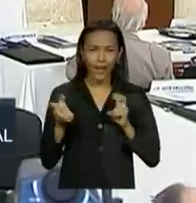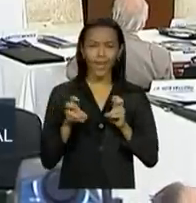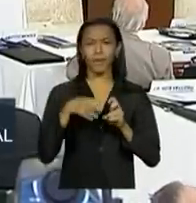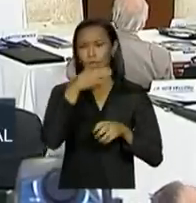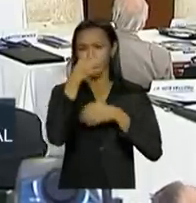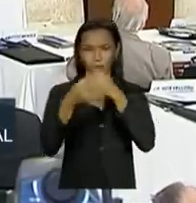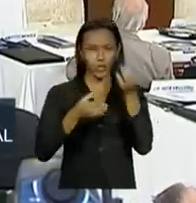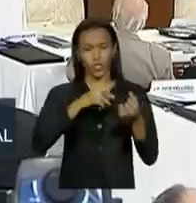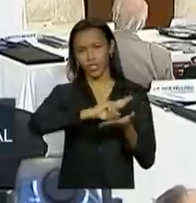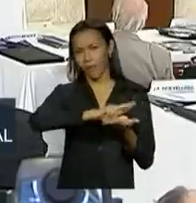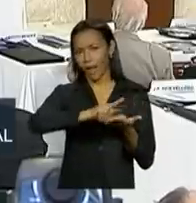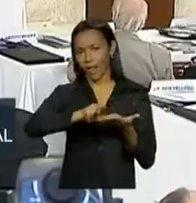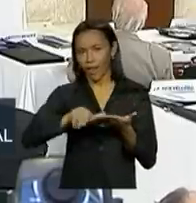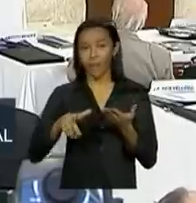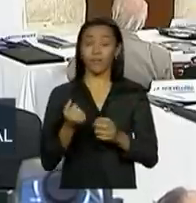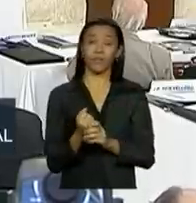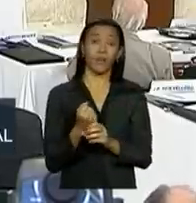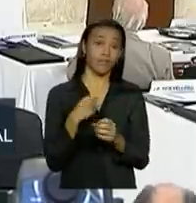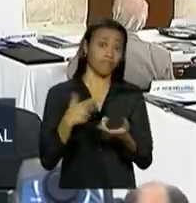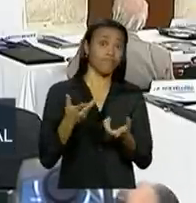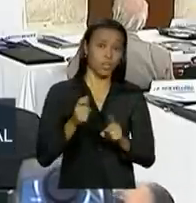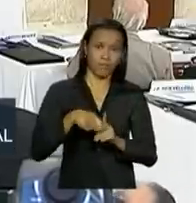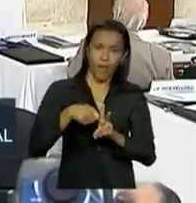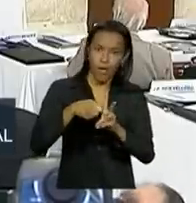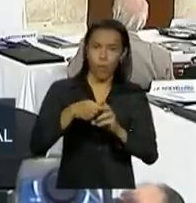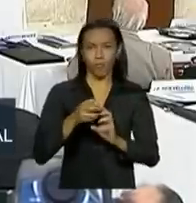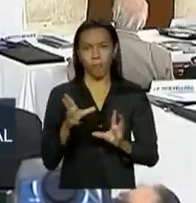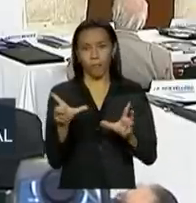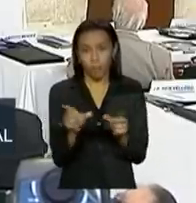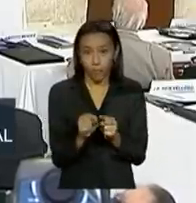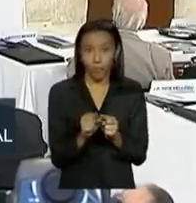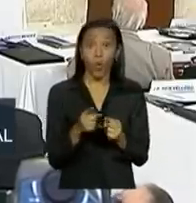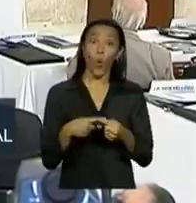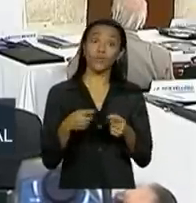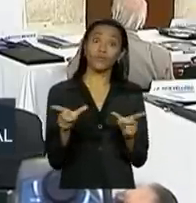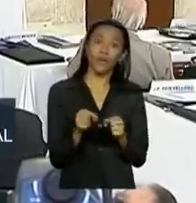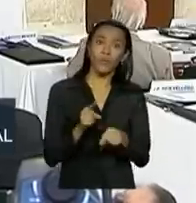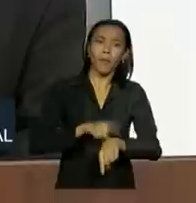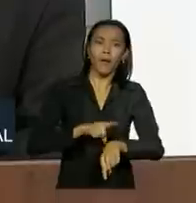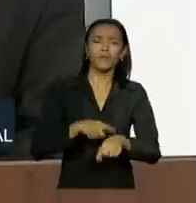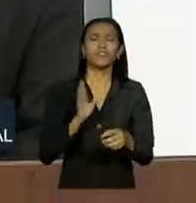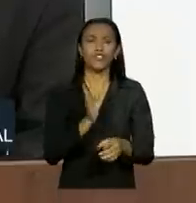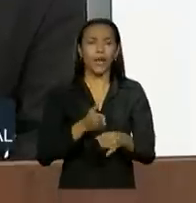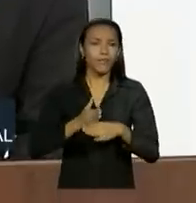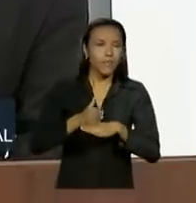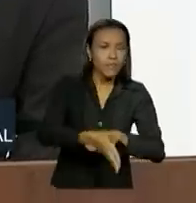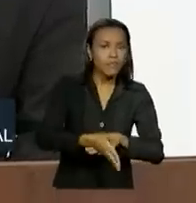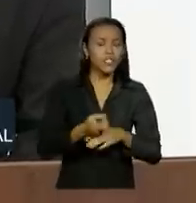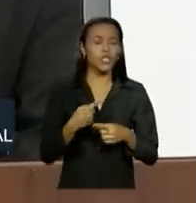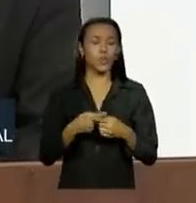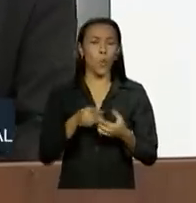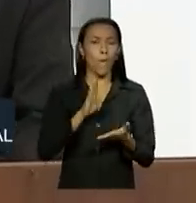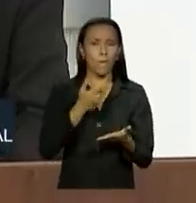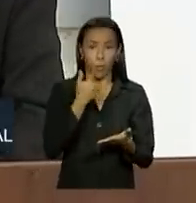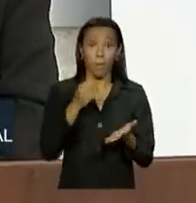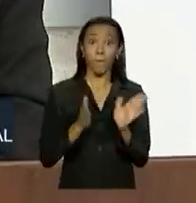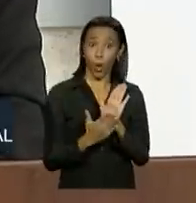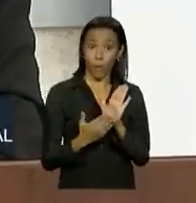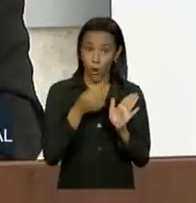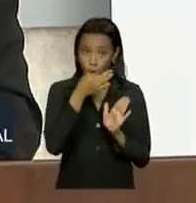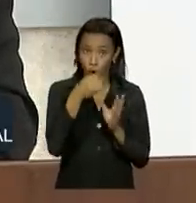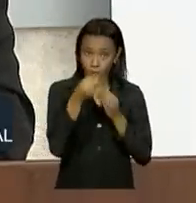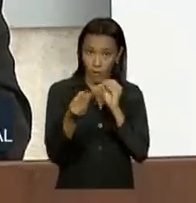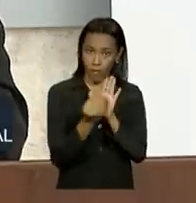médio e longo prazo, mas também discutir questões de curto prazo, intervindo e propondo ao governo